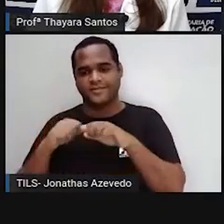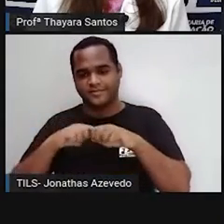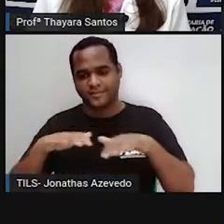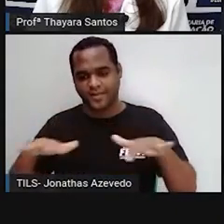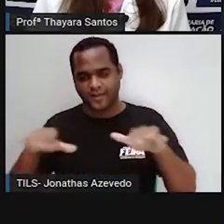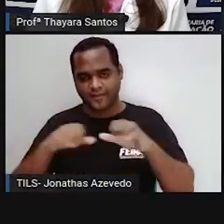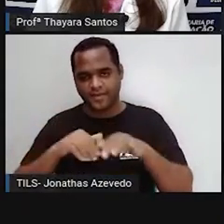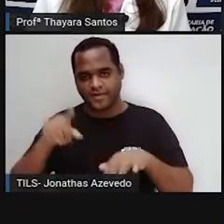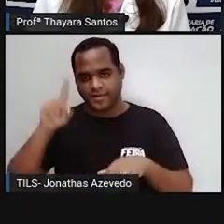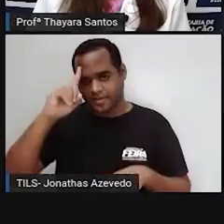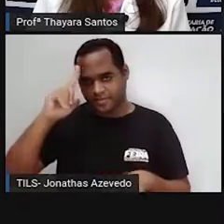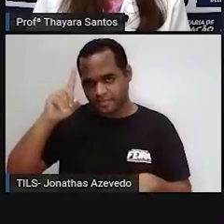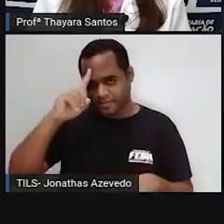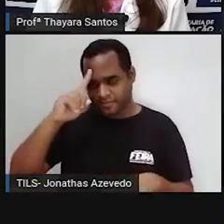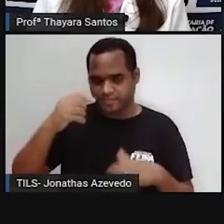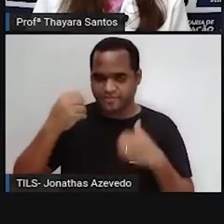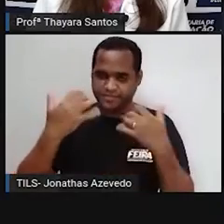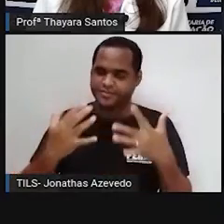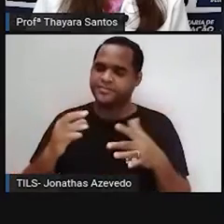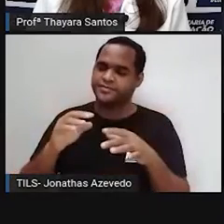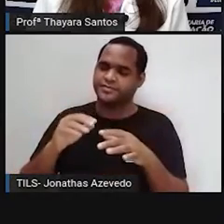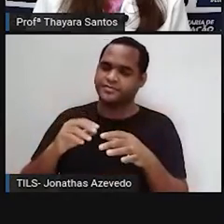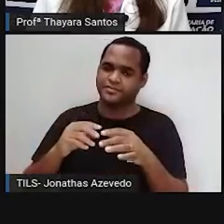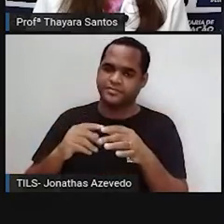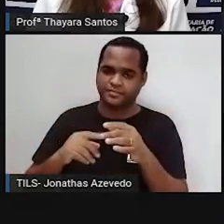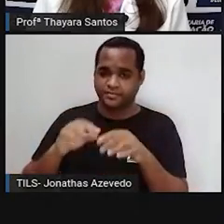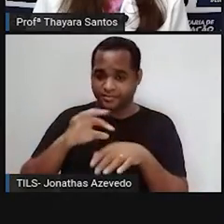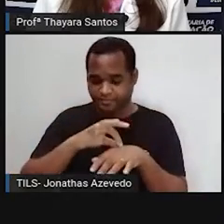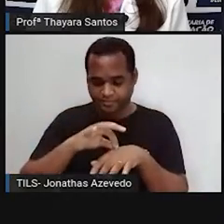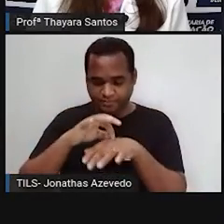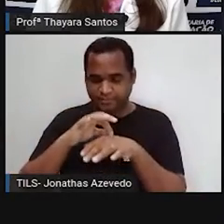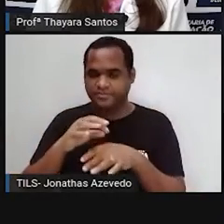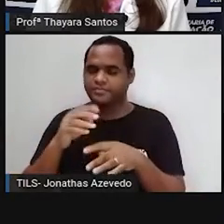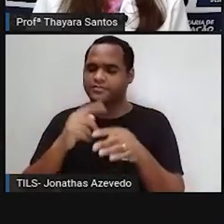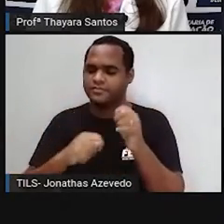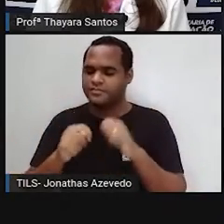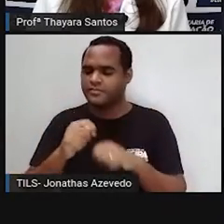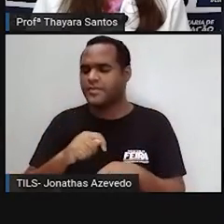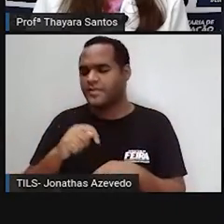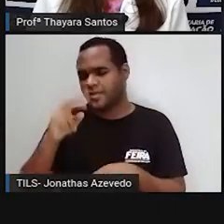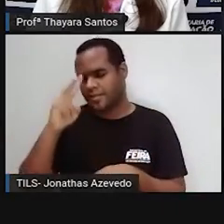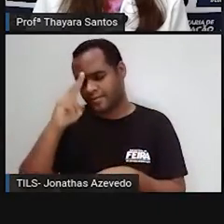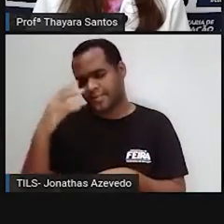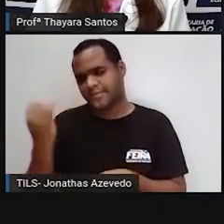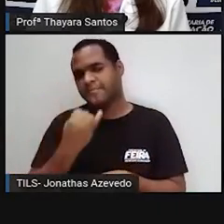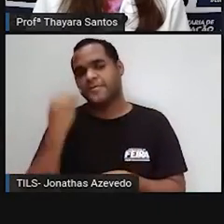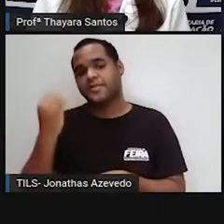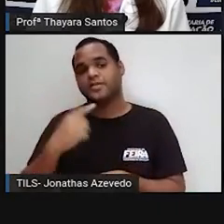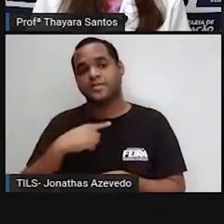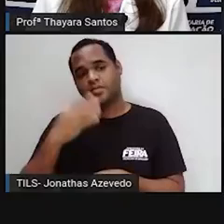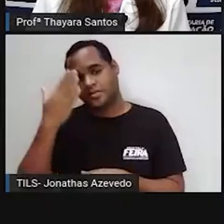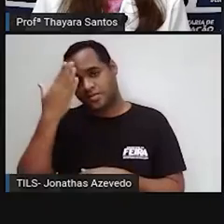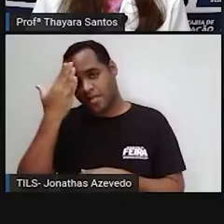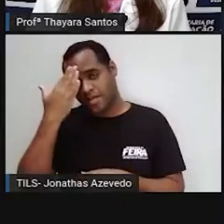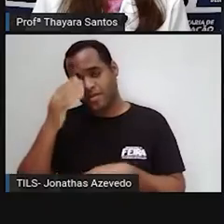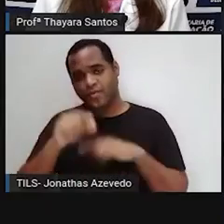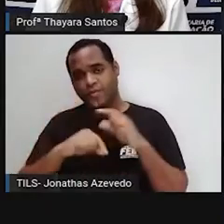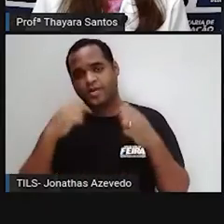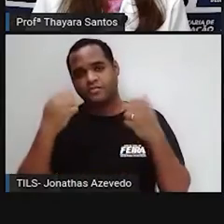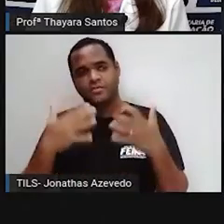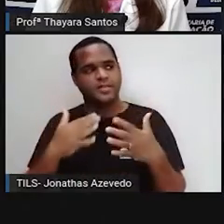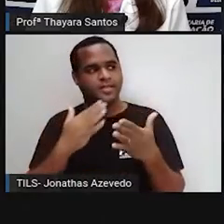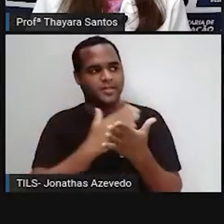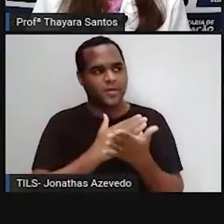dia a dia. Então, reduzir o consumo de carne é essencial e, além disso, saber de onde vem, qual é a